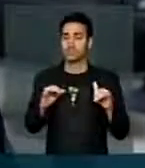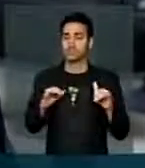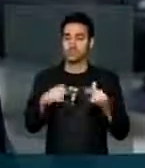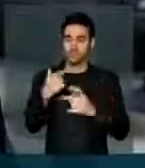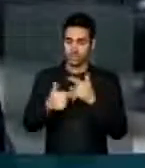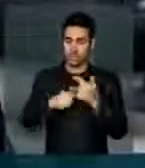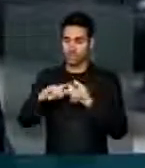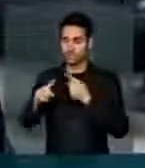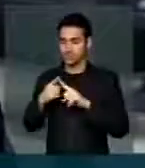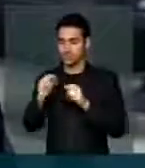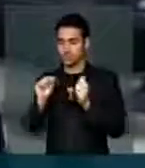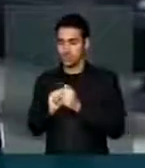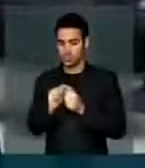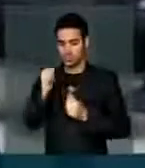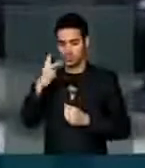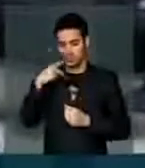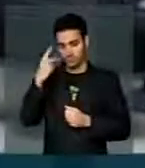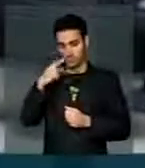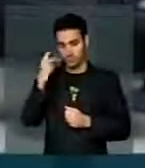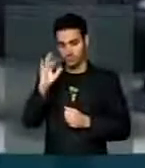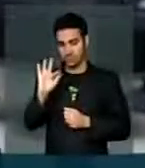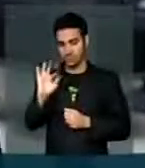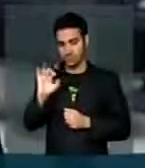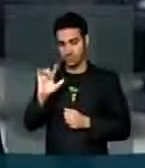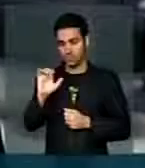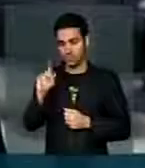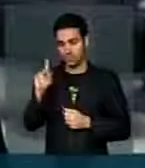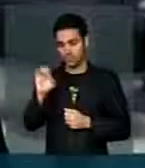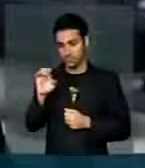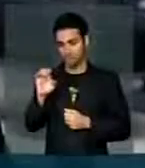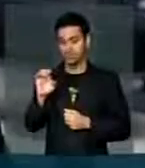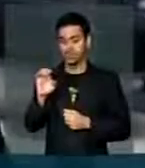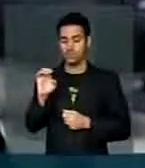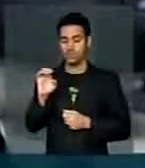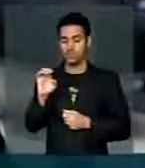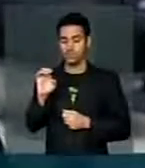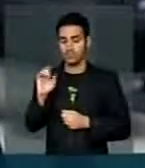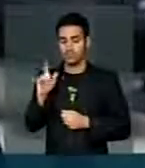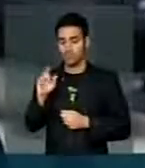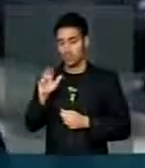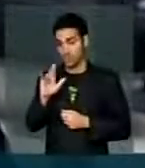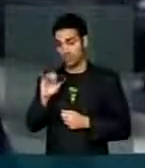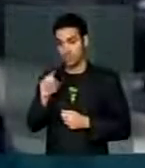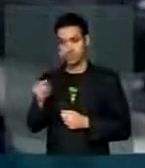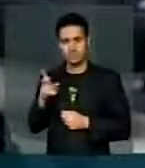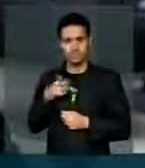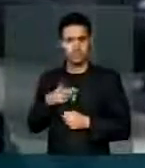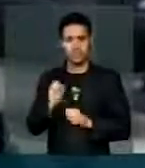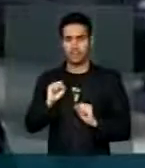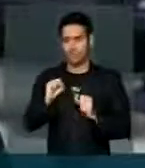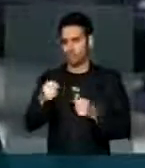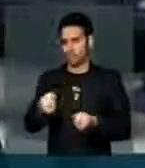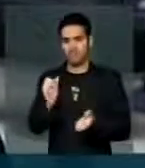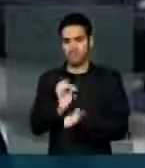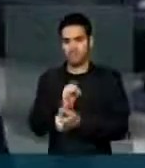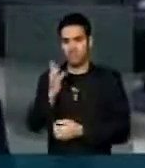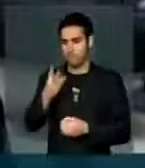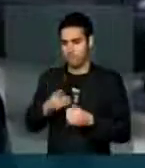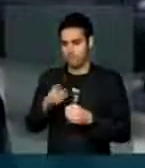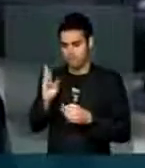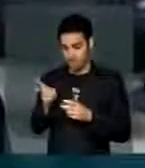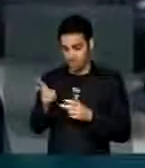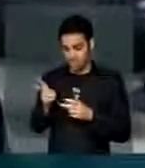articulação que foi feito pelo vereador Felipe Rivelo, do município de Pienau, que tem feito a defesa da mesma tese da